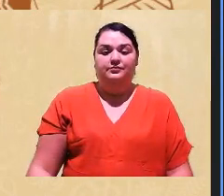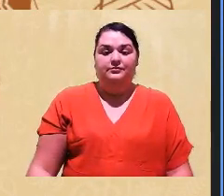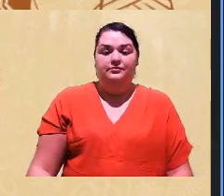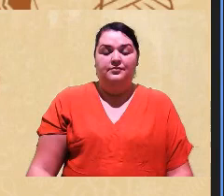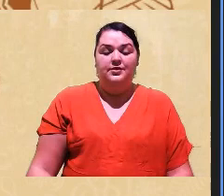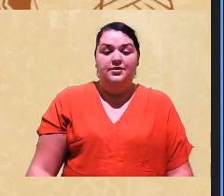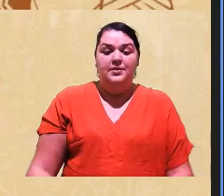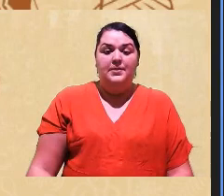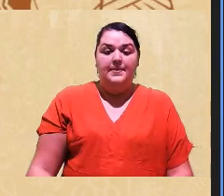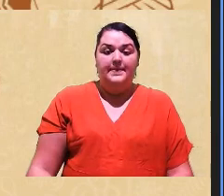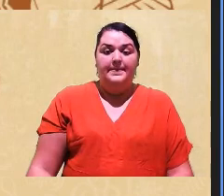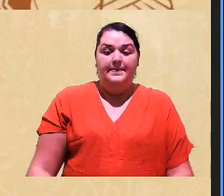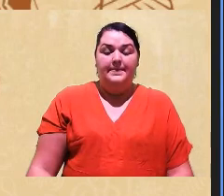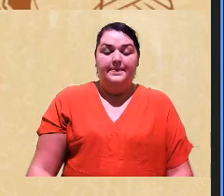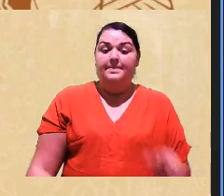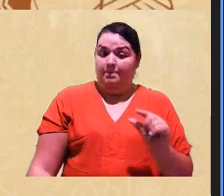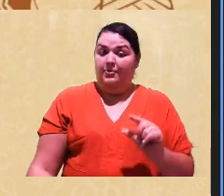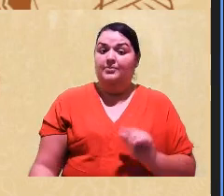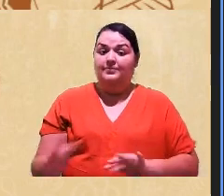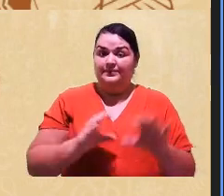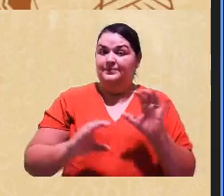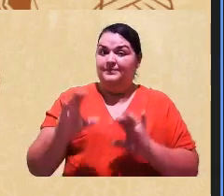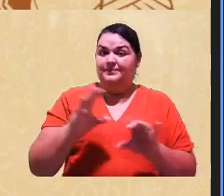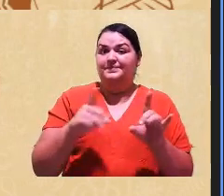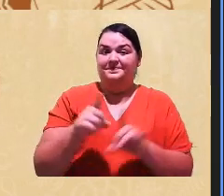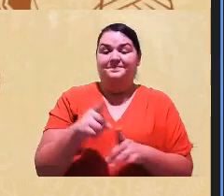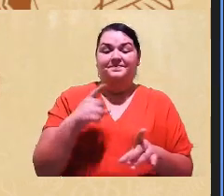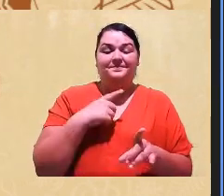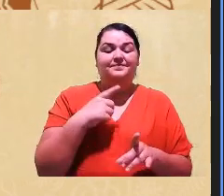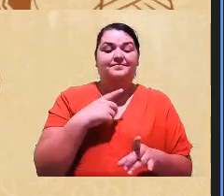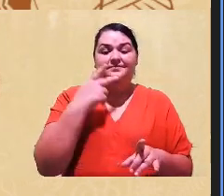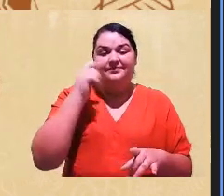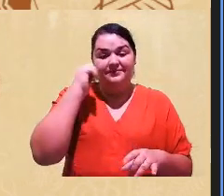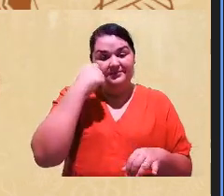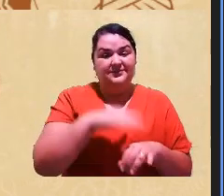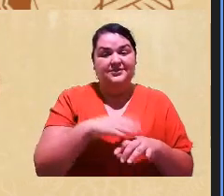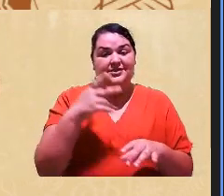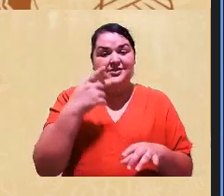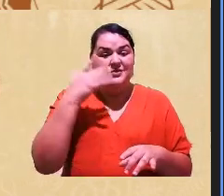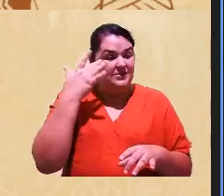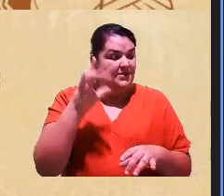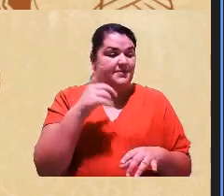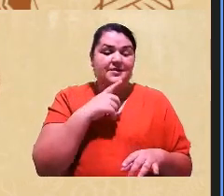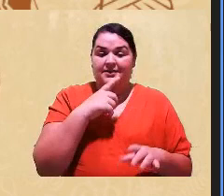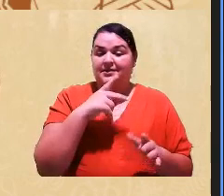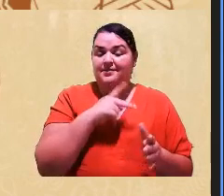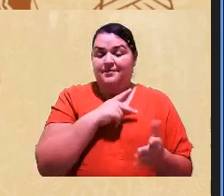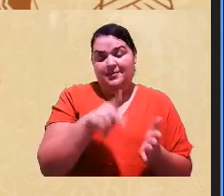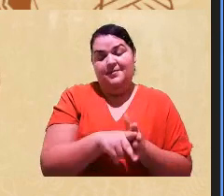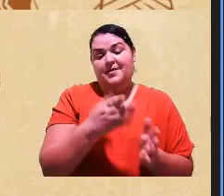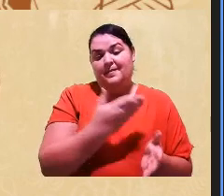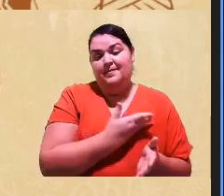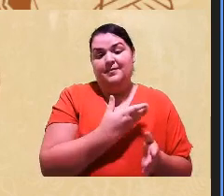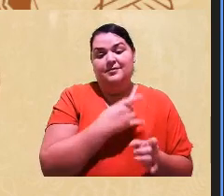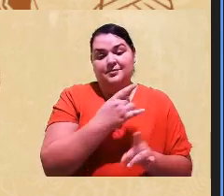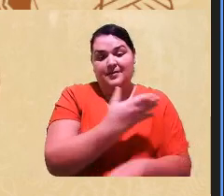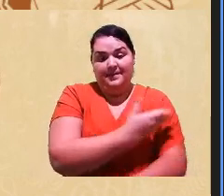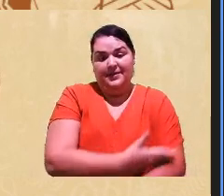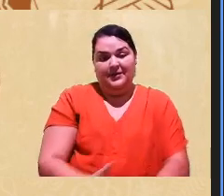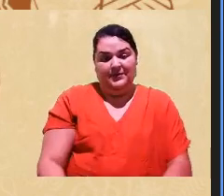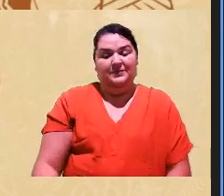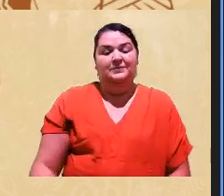é um pouco isso. E aí, na hora de dizer quem é negro, a gente não sabe, mas só tem colega branco, né? É incrível isso, né, gente?